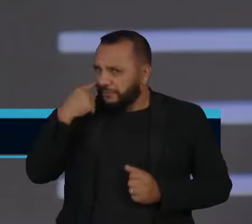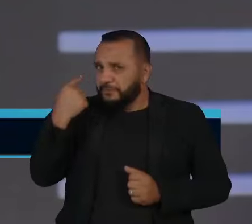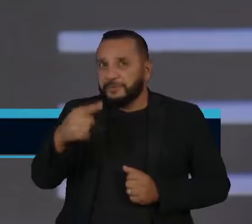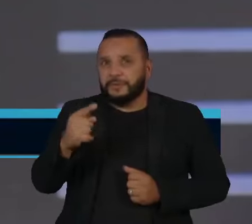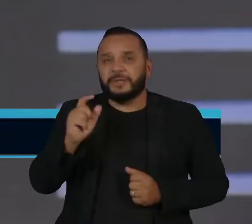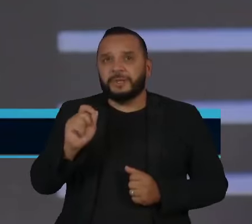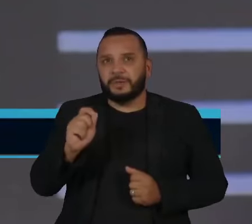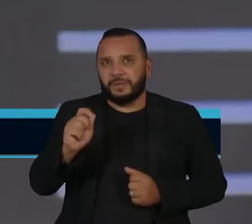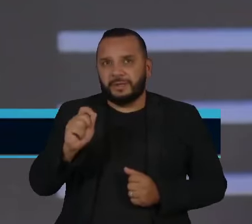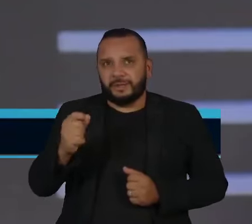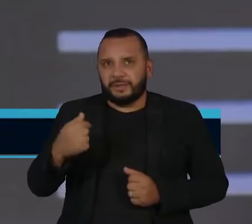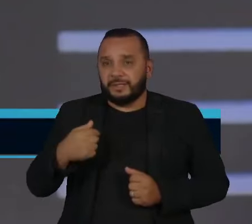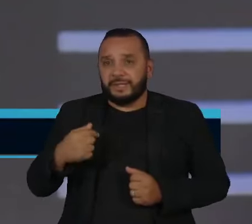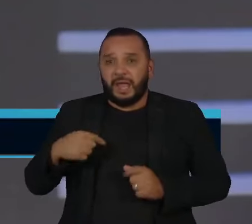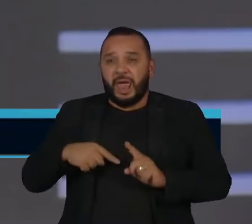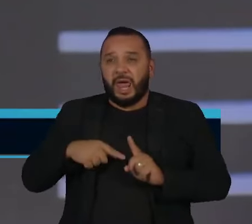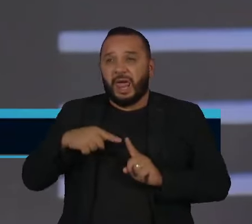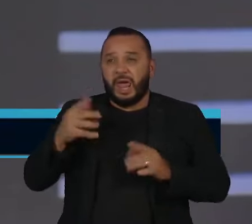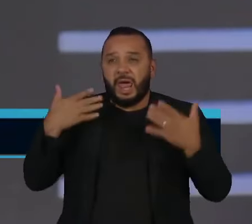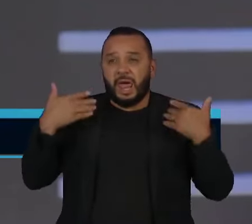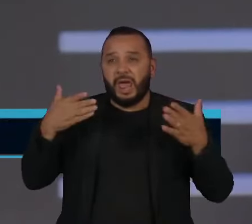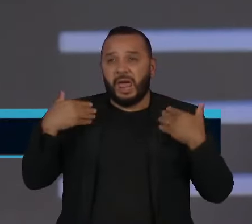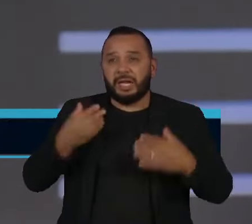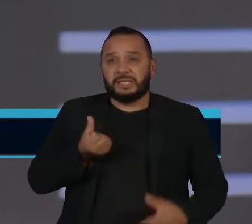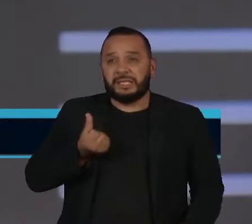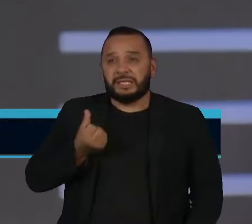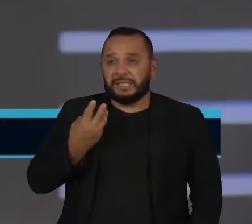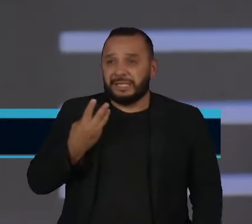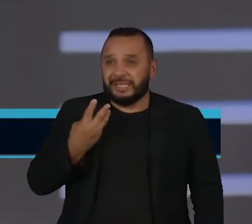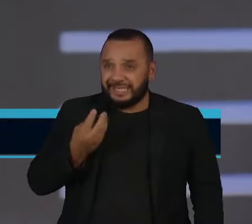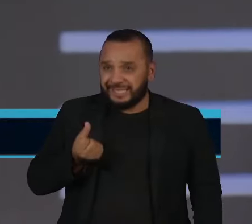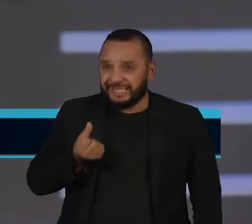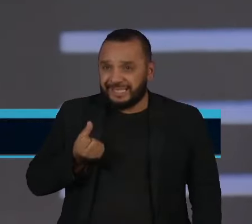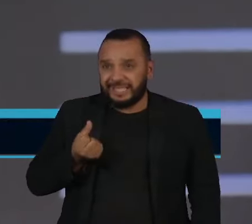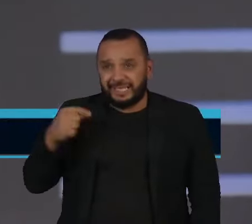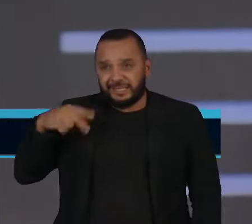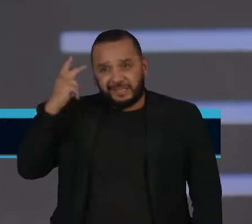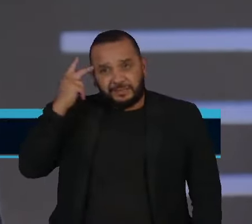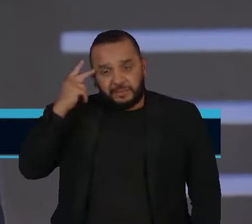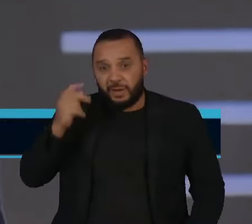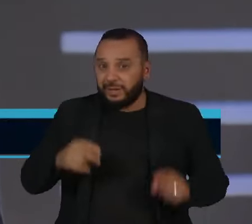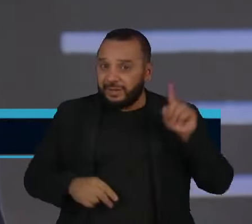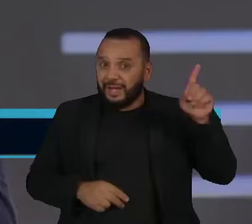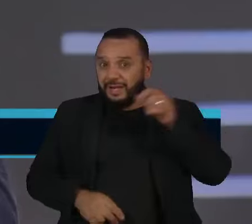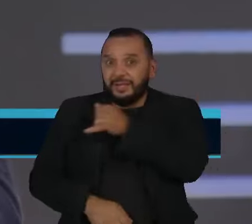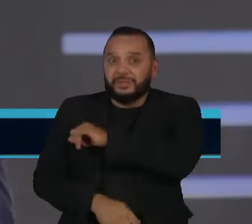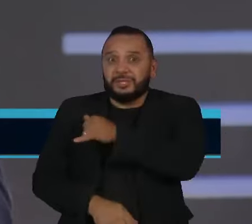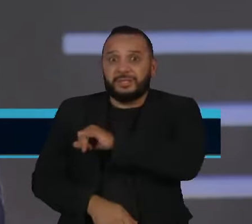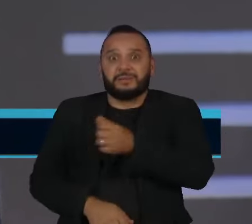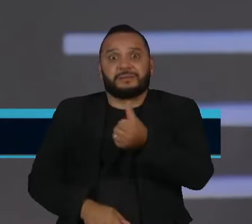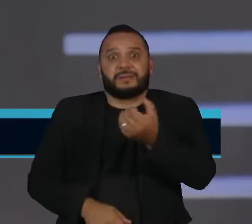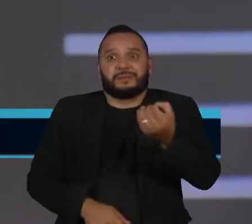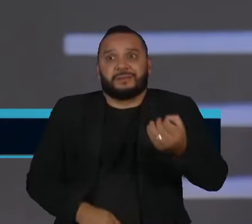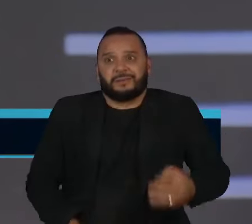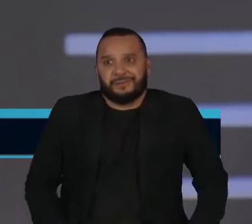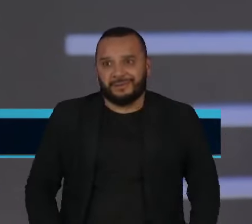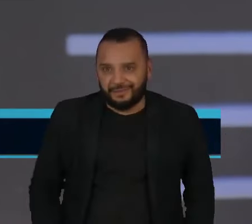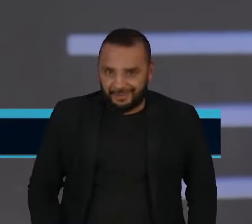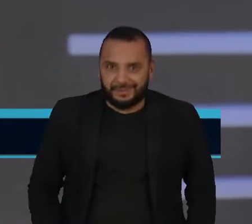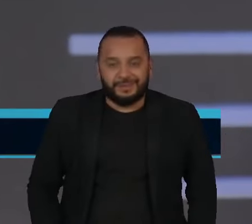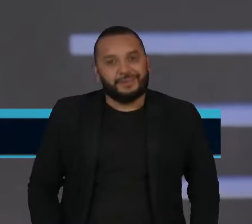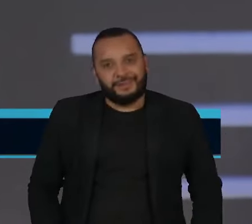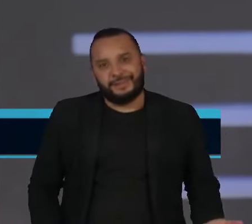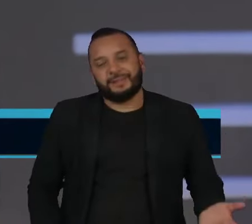calorão de 36 graus em São Paulo ou de 60 graus no Rio de Janeiro já deve ter dado conta que a